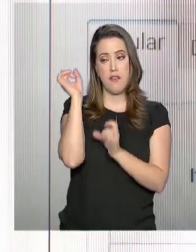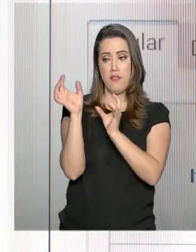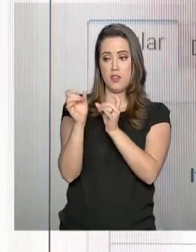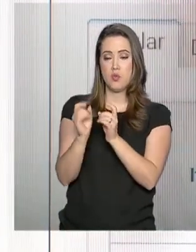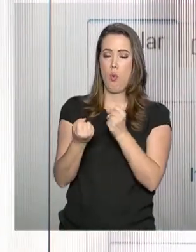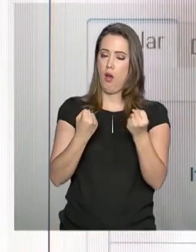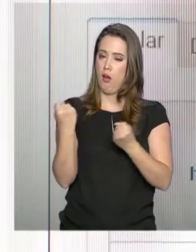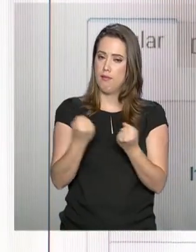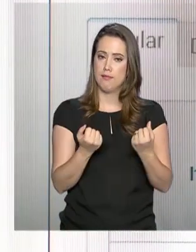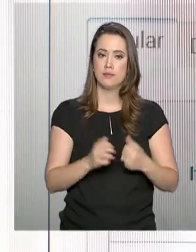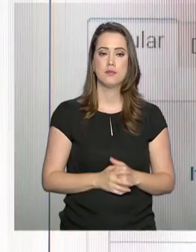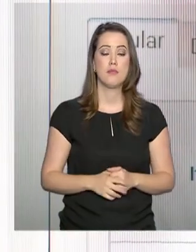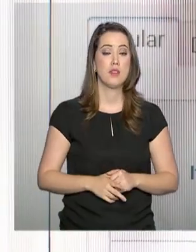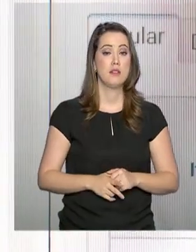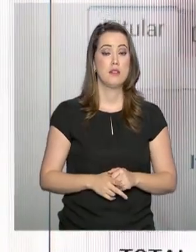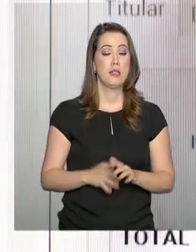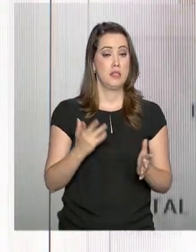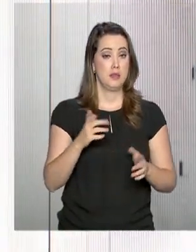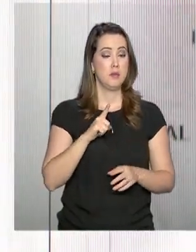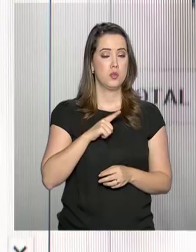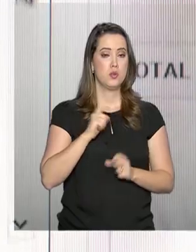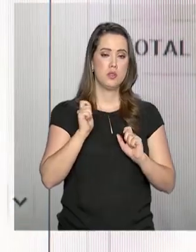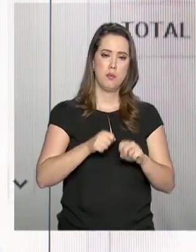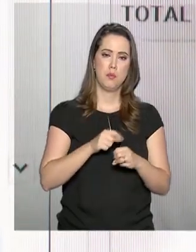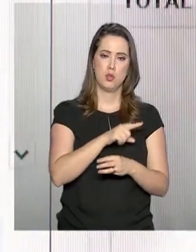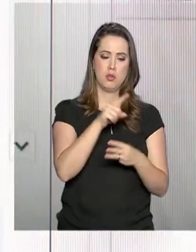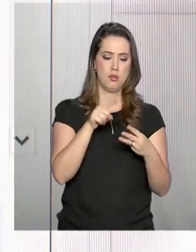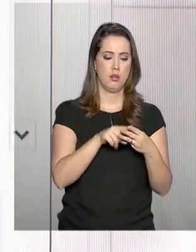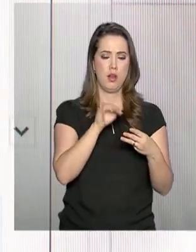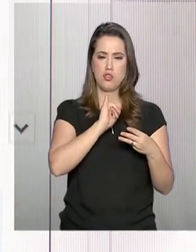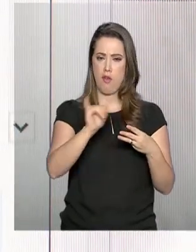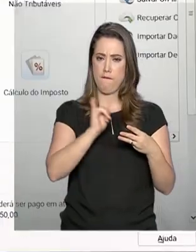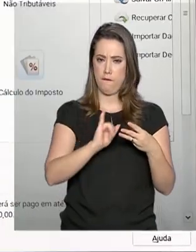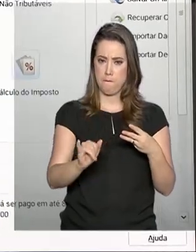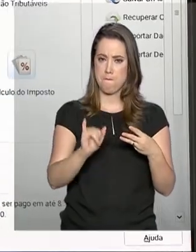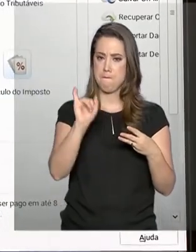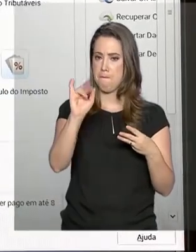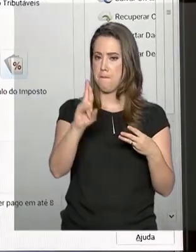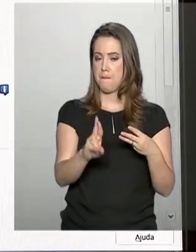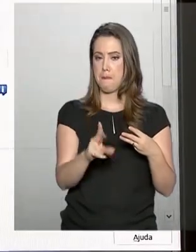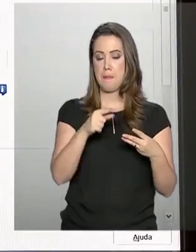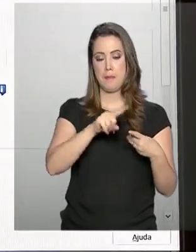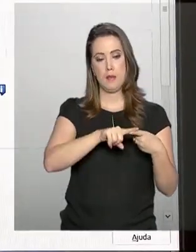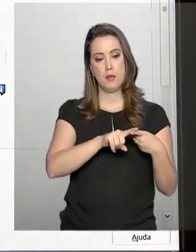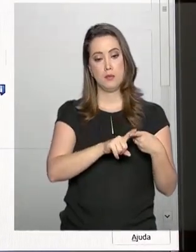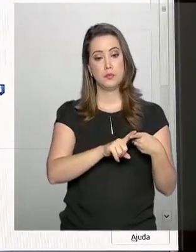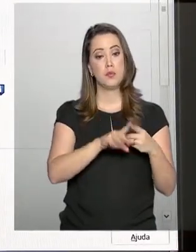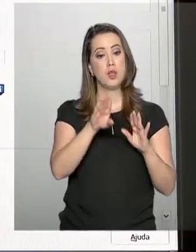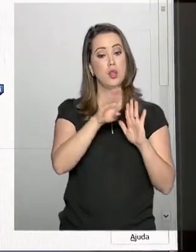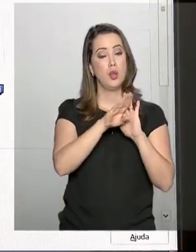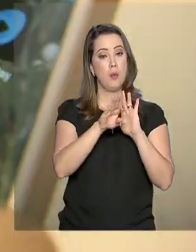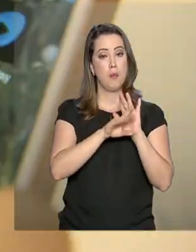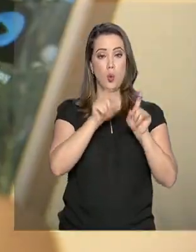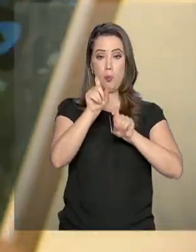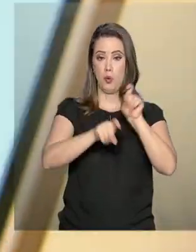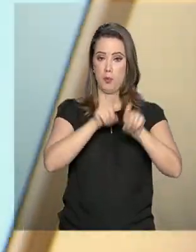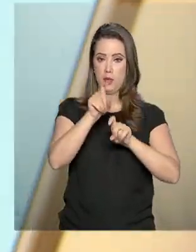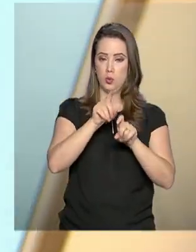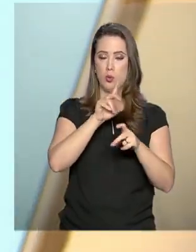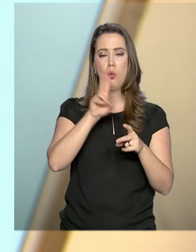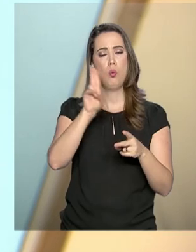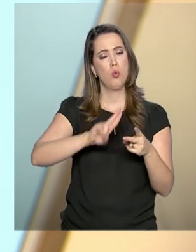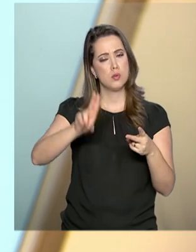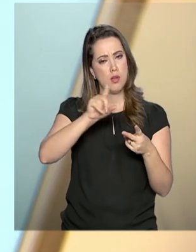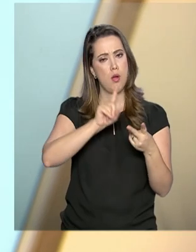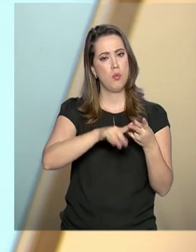O contribuinte tem à disposição três formas para declarar o imposto de renda. Por meio do programa para computador, usando o